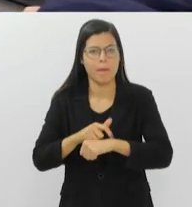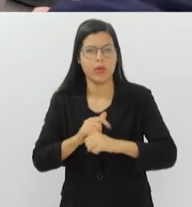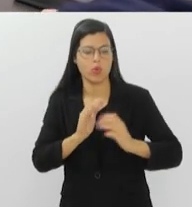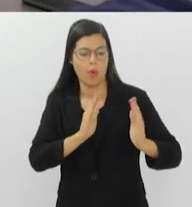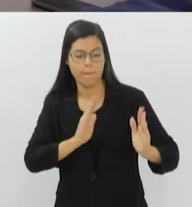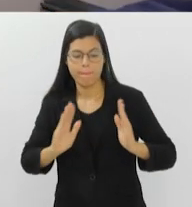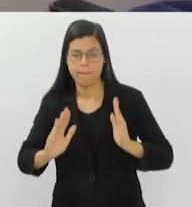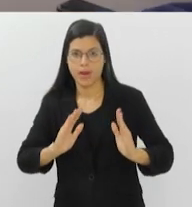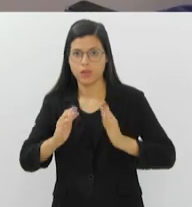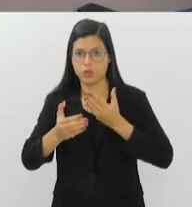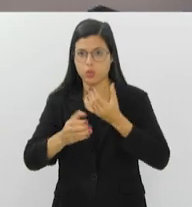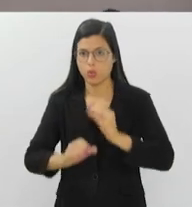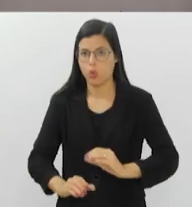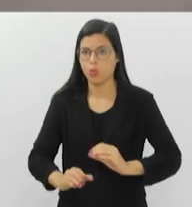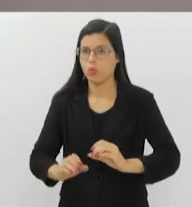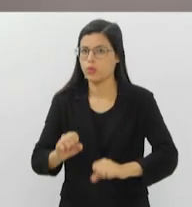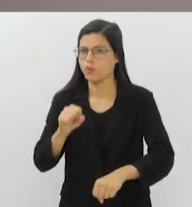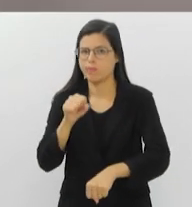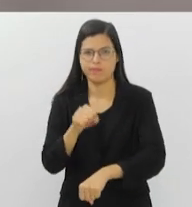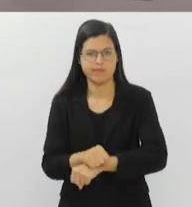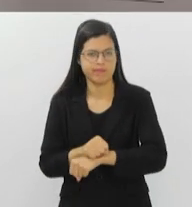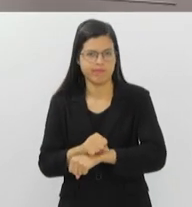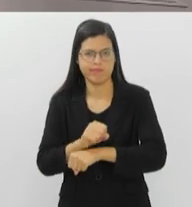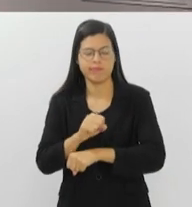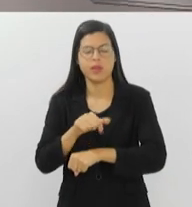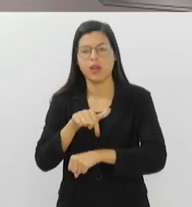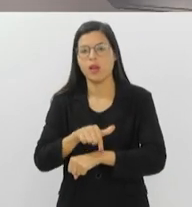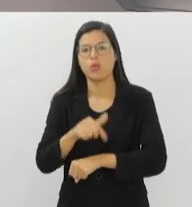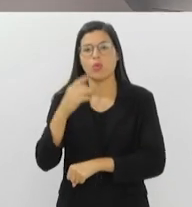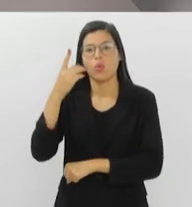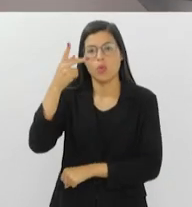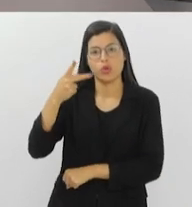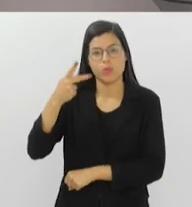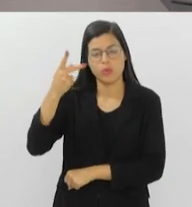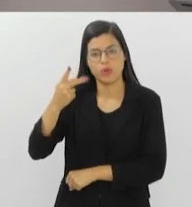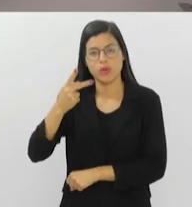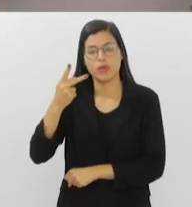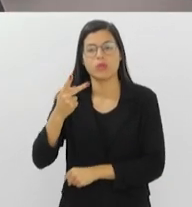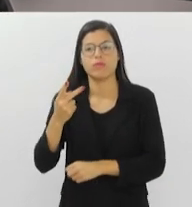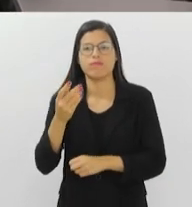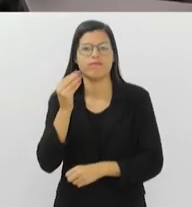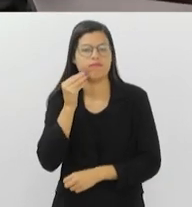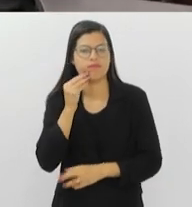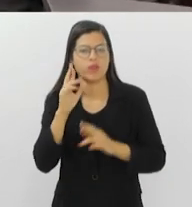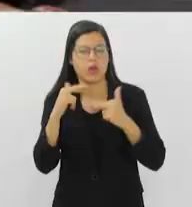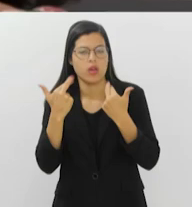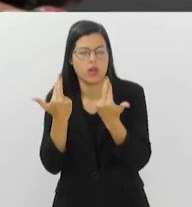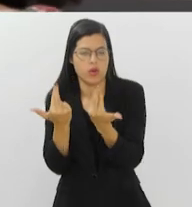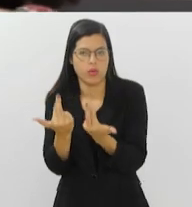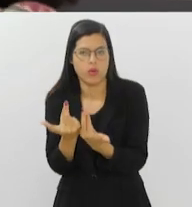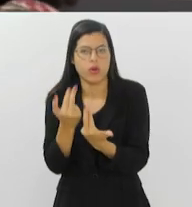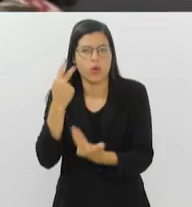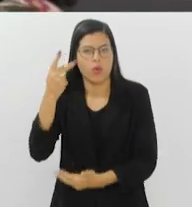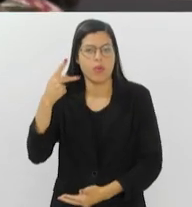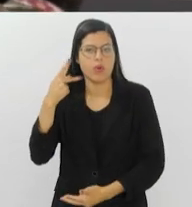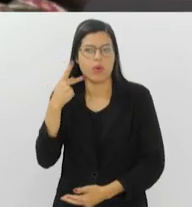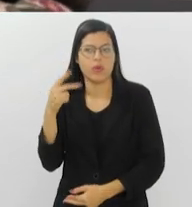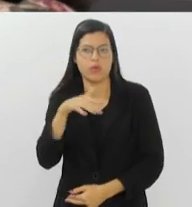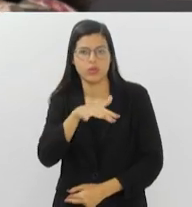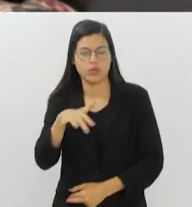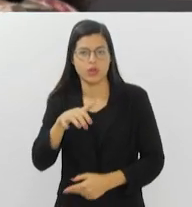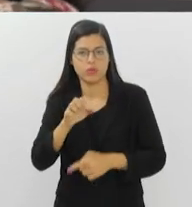dos concursos públicos foram suspensos. Os parlamentares pretendem se reunir com o Procurador-Geral do Estado para pedir